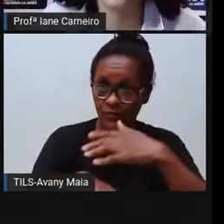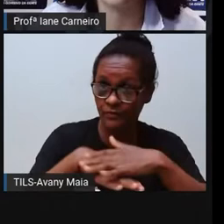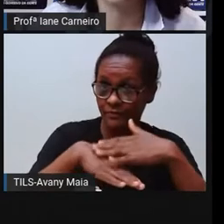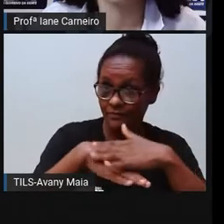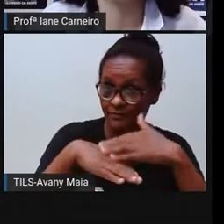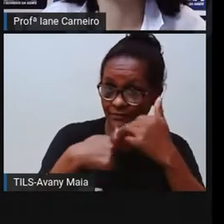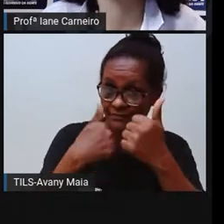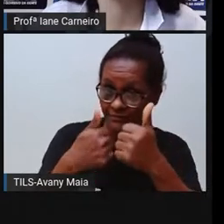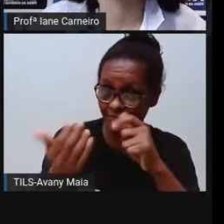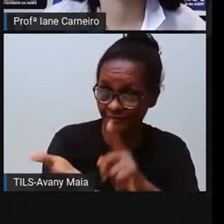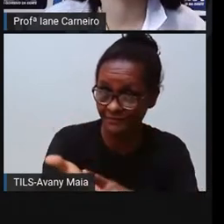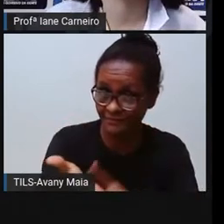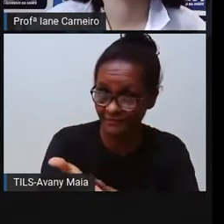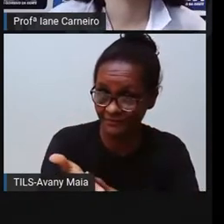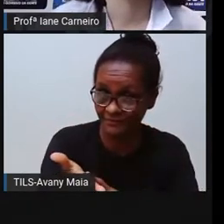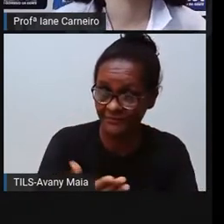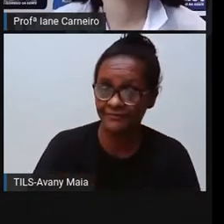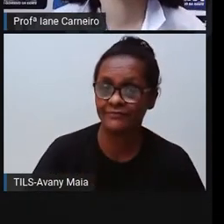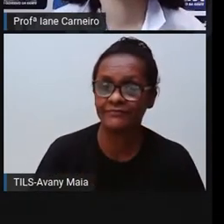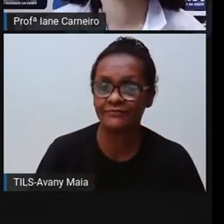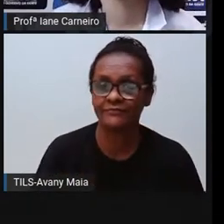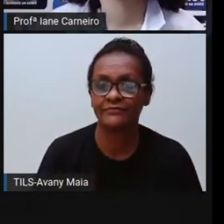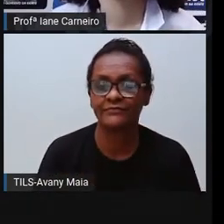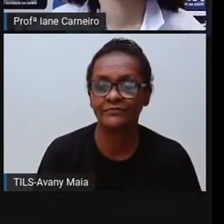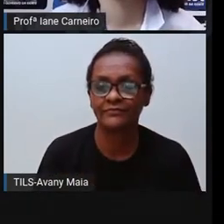Então, vamos lá. Pró, vamos lá.